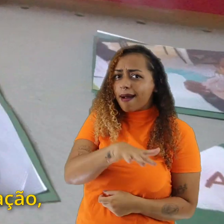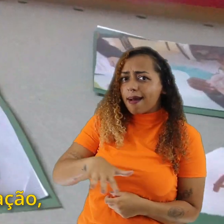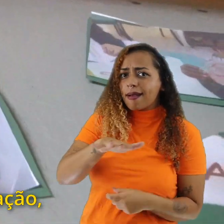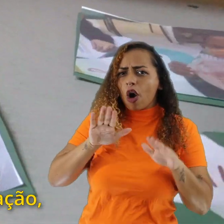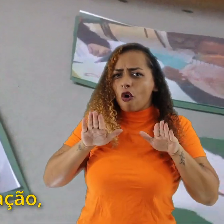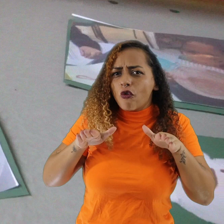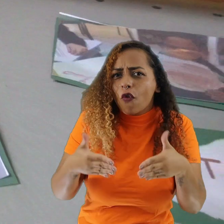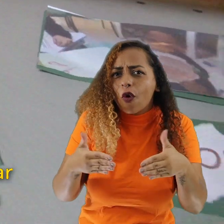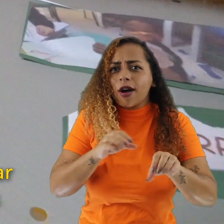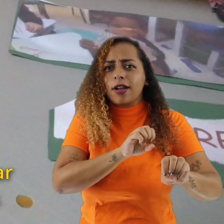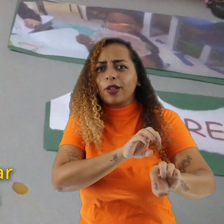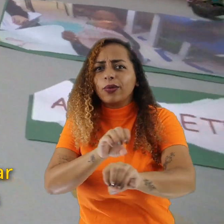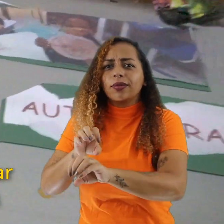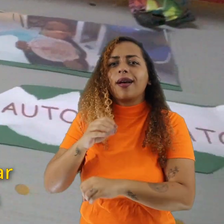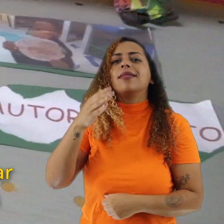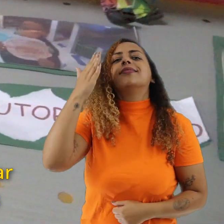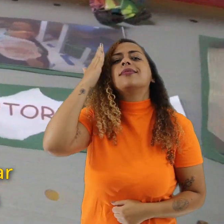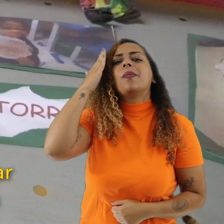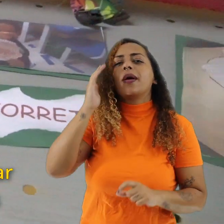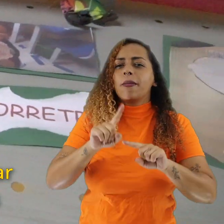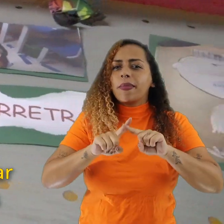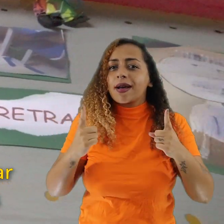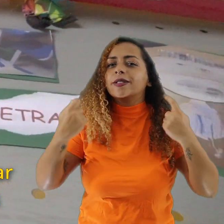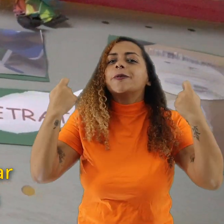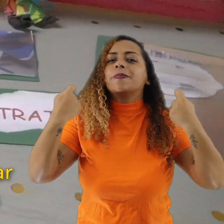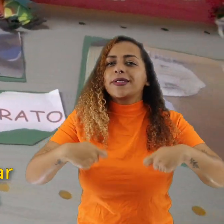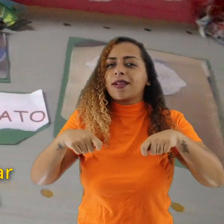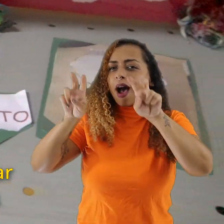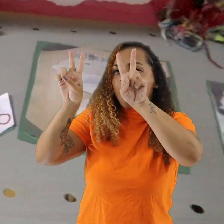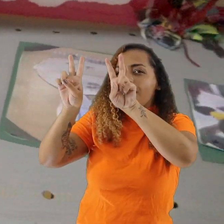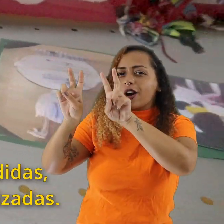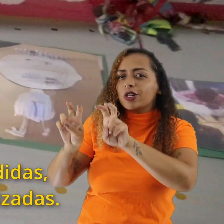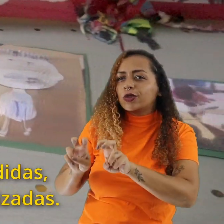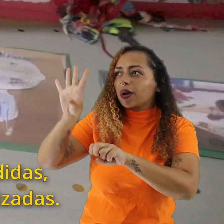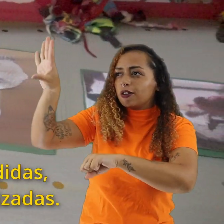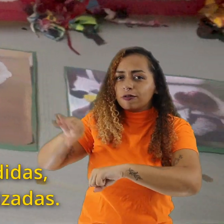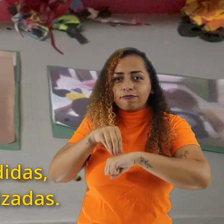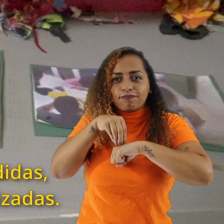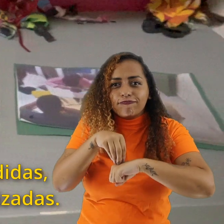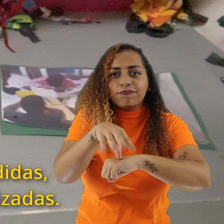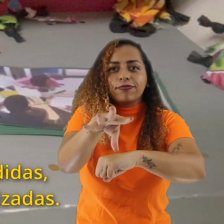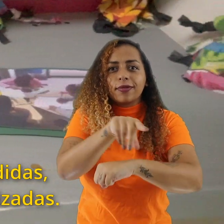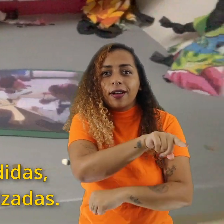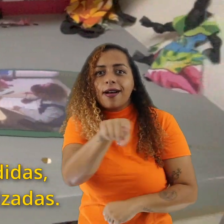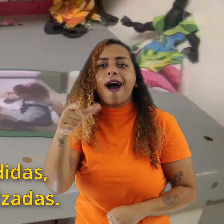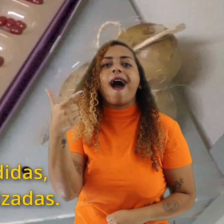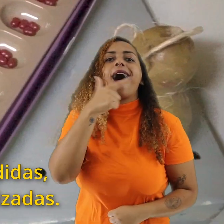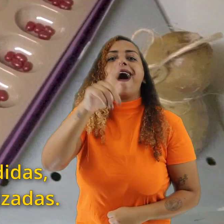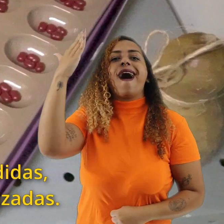envolve a educação, a gente precisa resgatar todas essas questões para serem melhor entendidas,